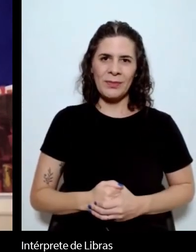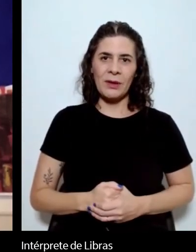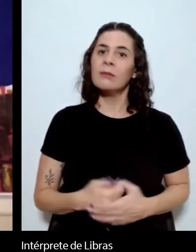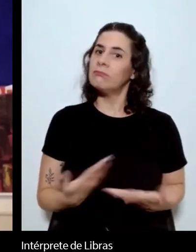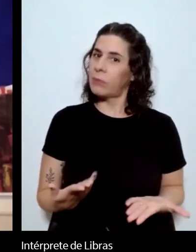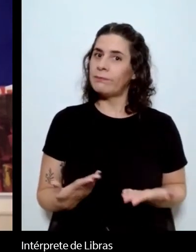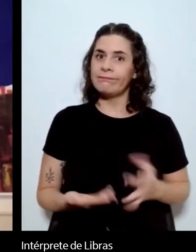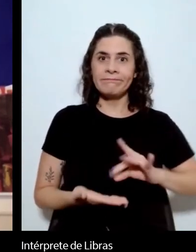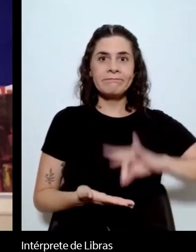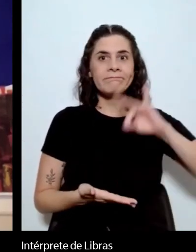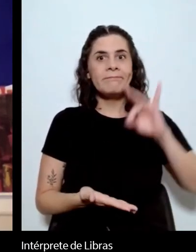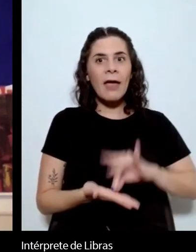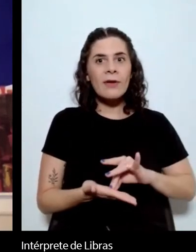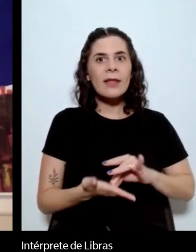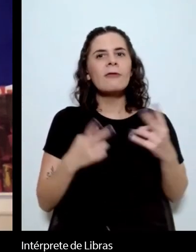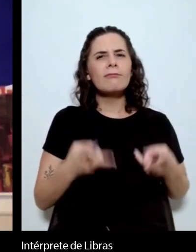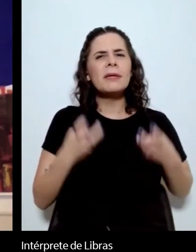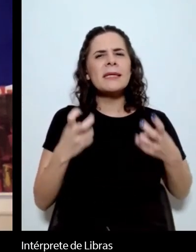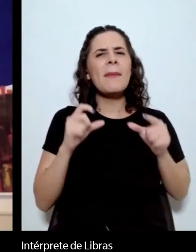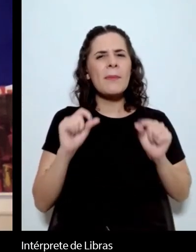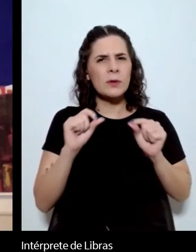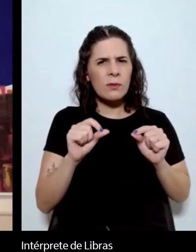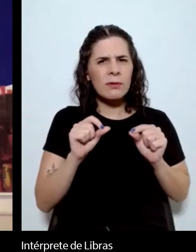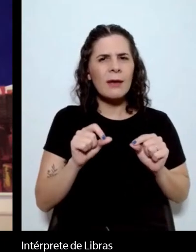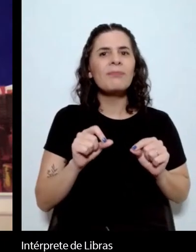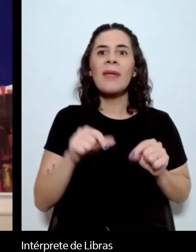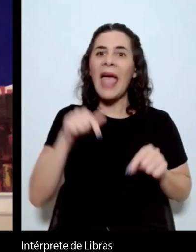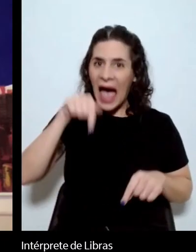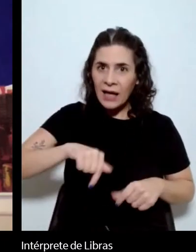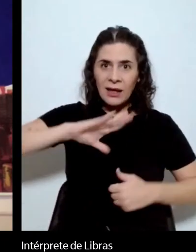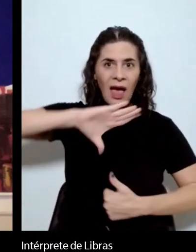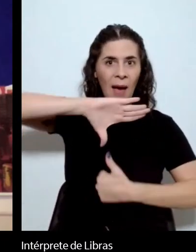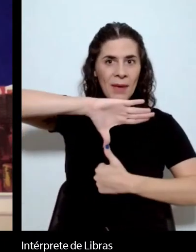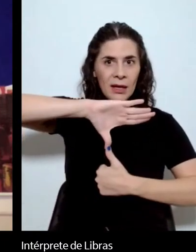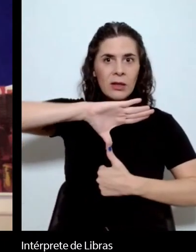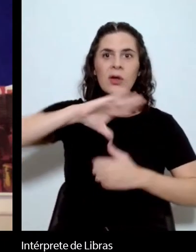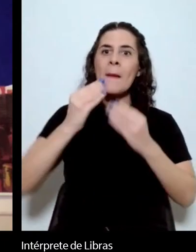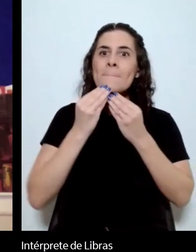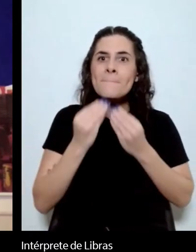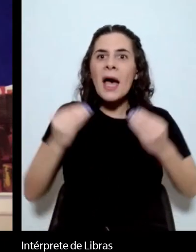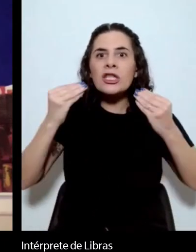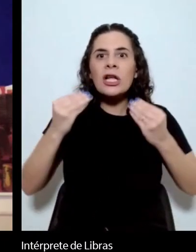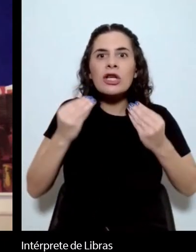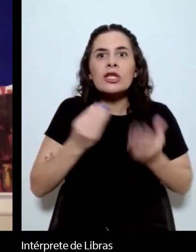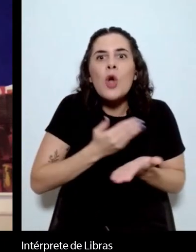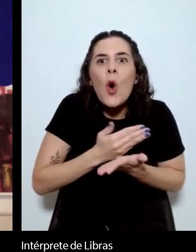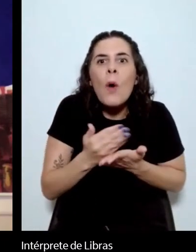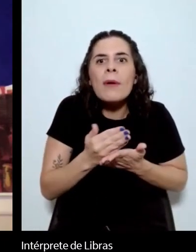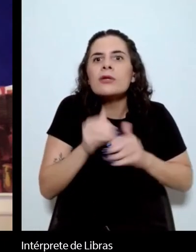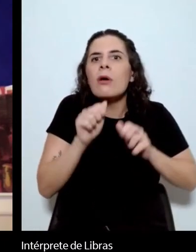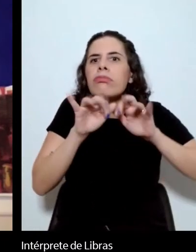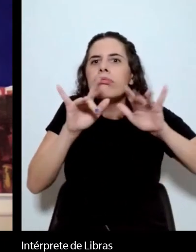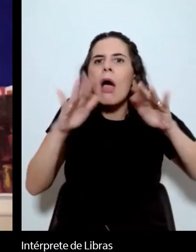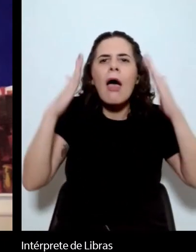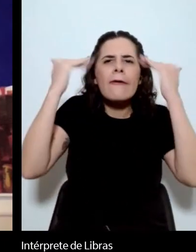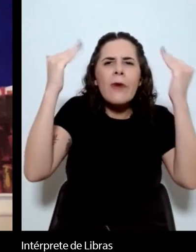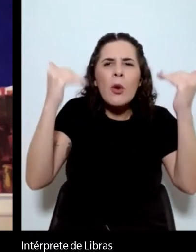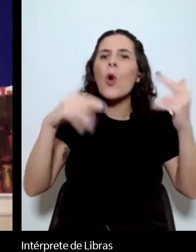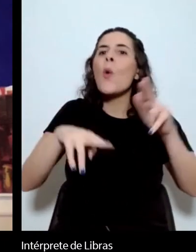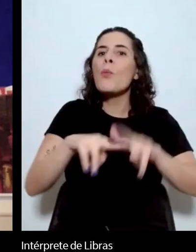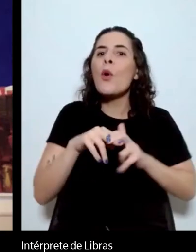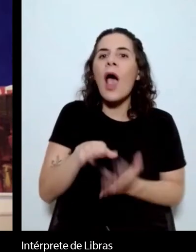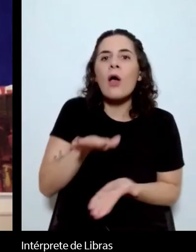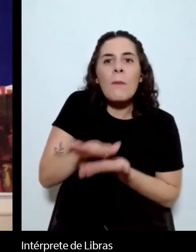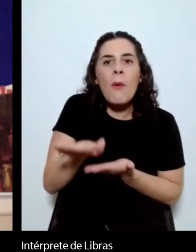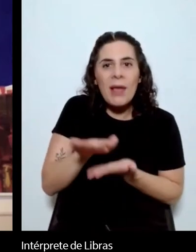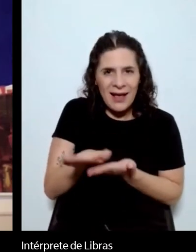dizer que a presença de Machado se fez sentir aqui na América do Norte a partir da publicação do ensaio indicado pelo João, um